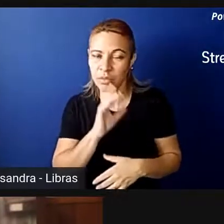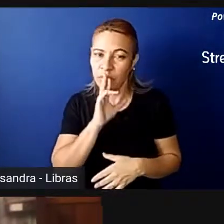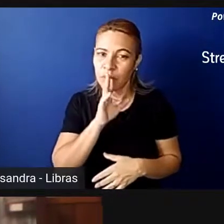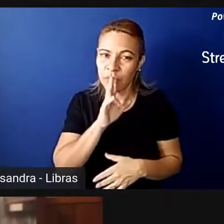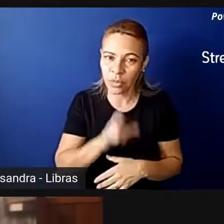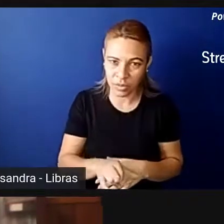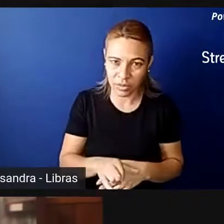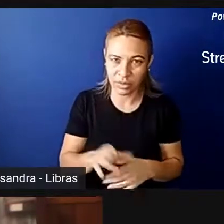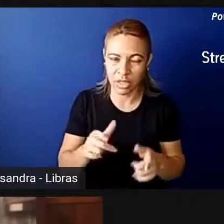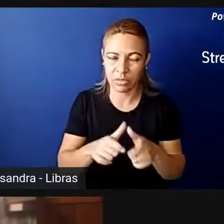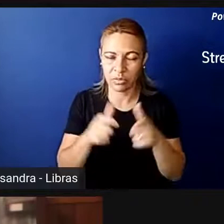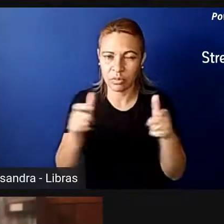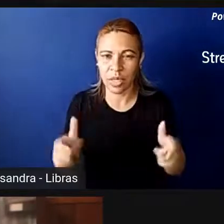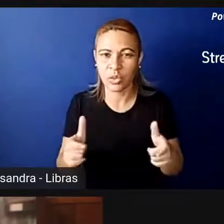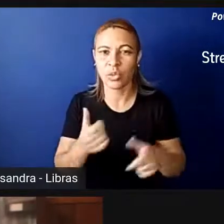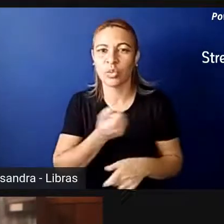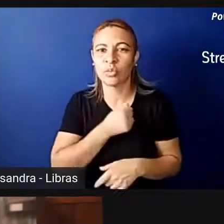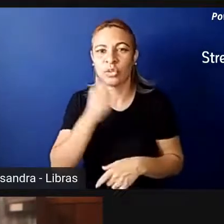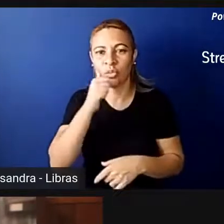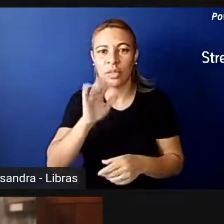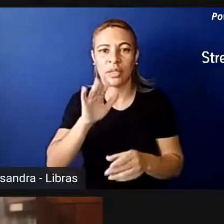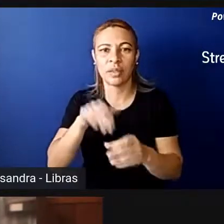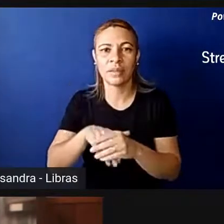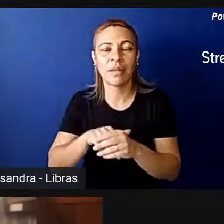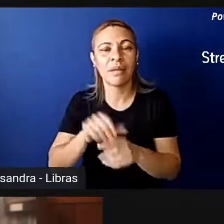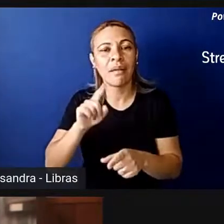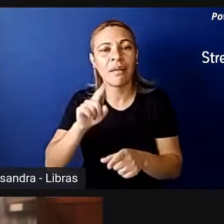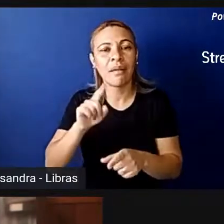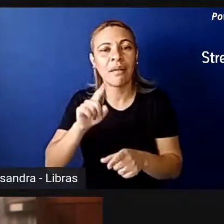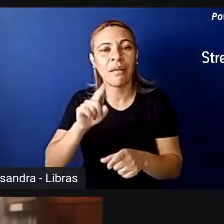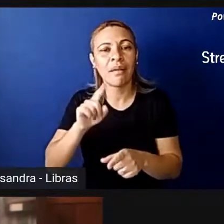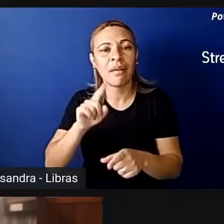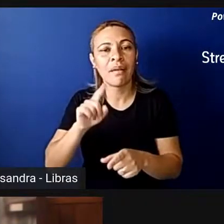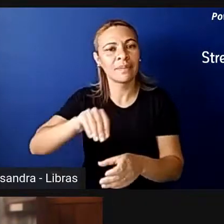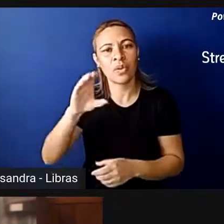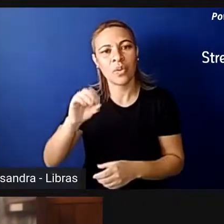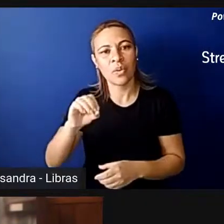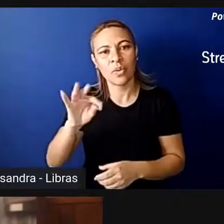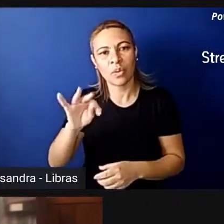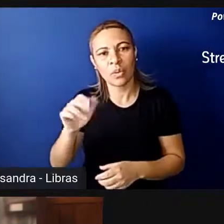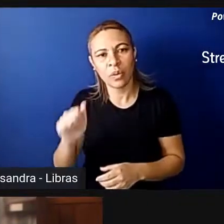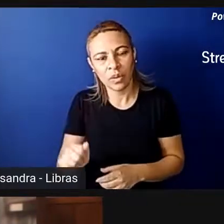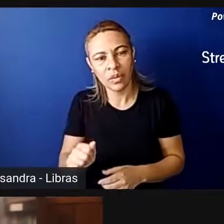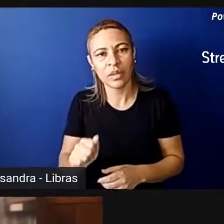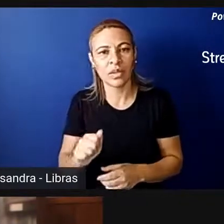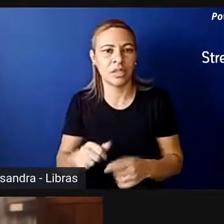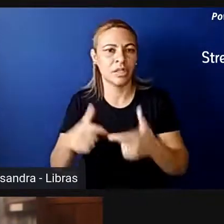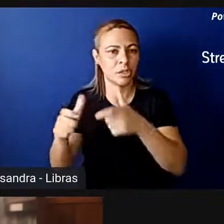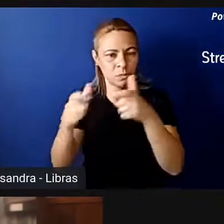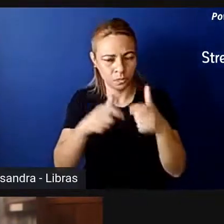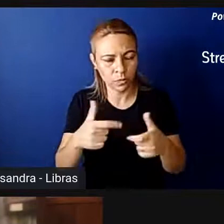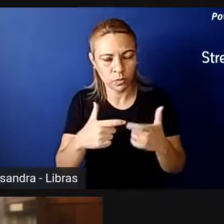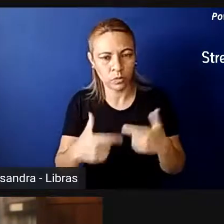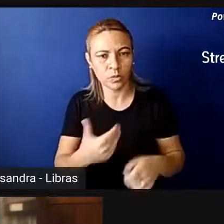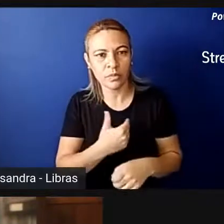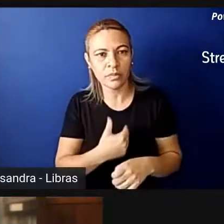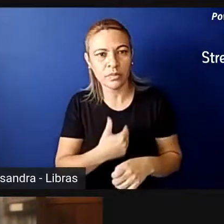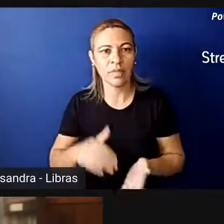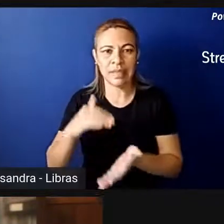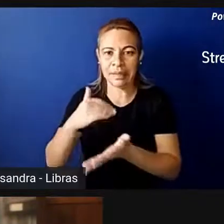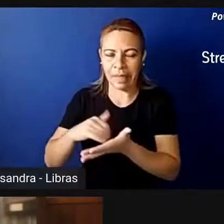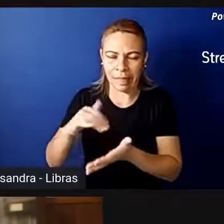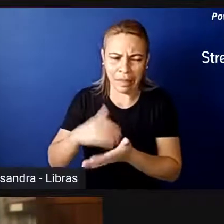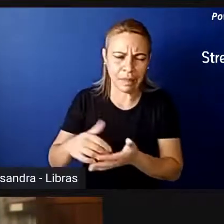de mulheres na política é implementar cotas para mulheres em órgãos de governo. Porque o que acontece hoje? Nós temos secretarias, nós temos